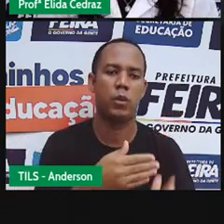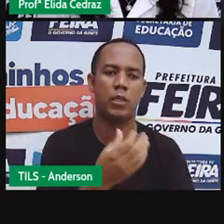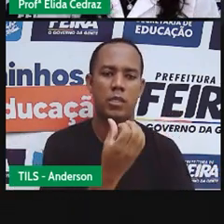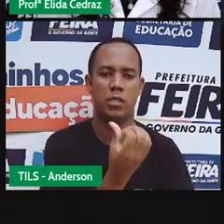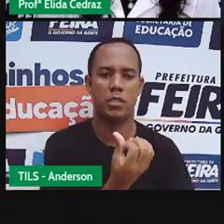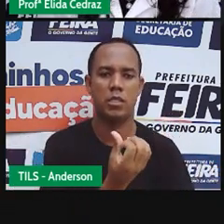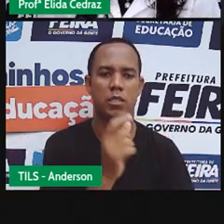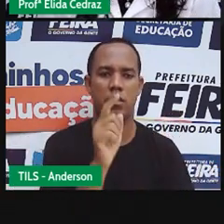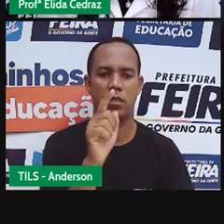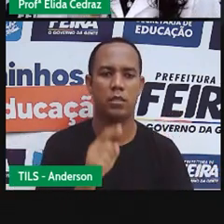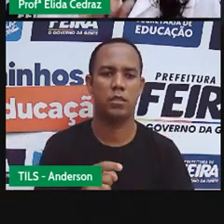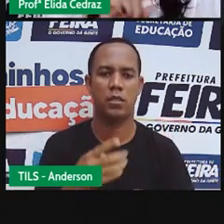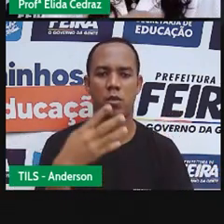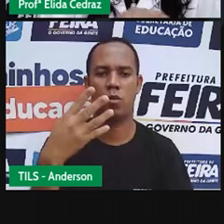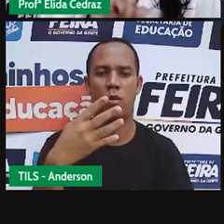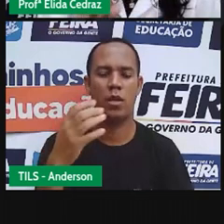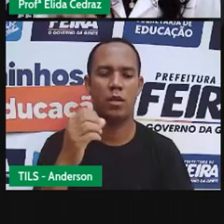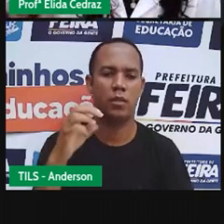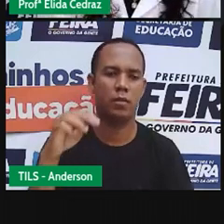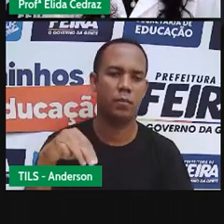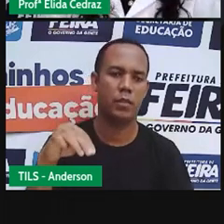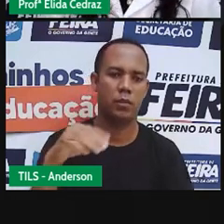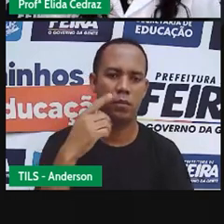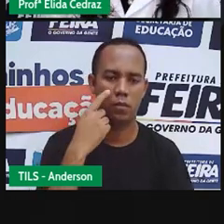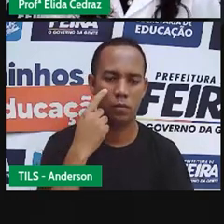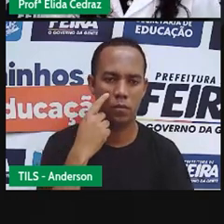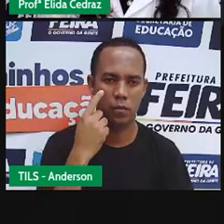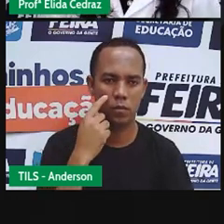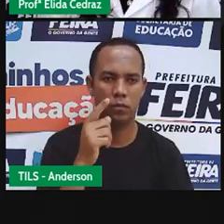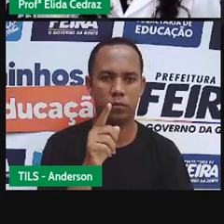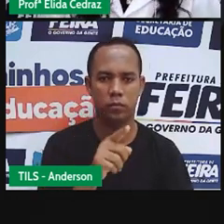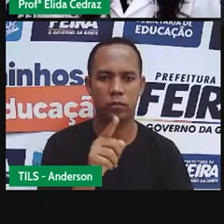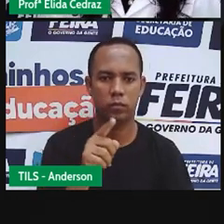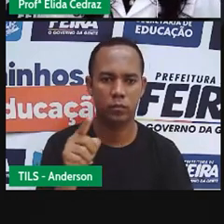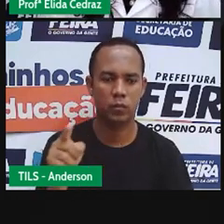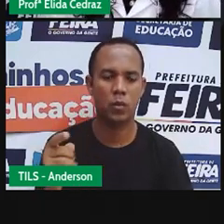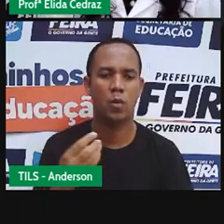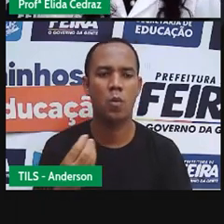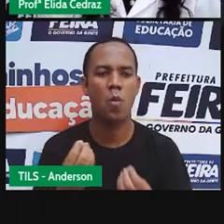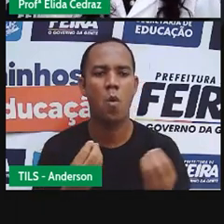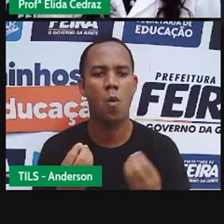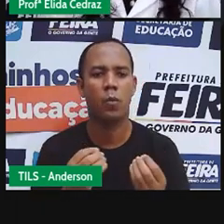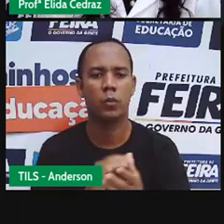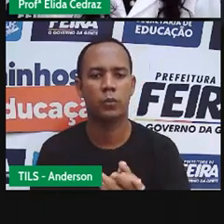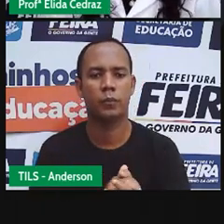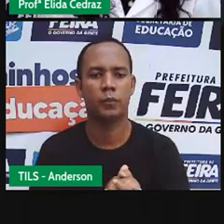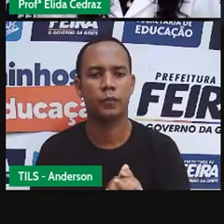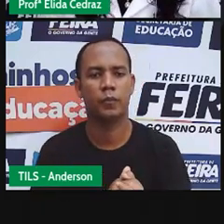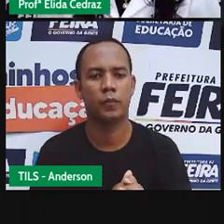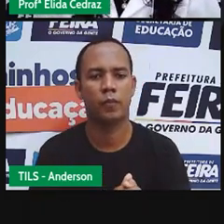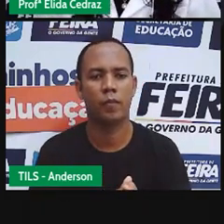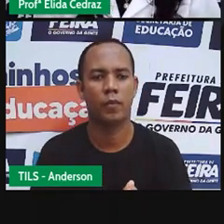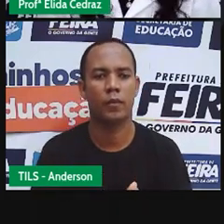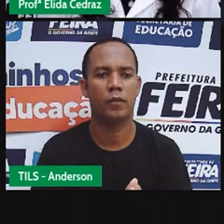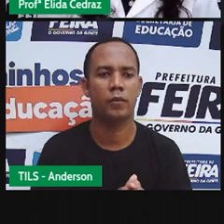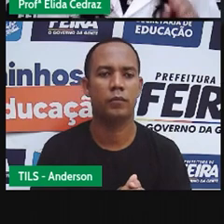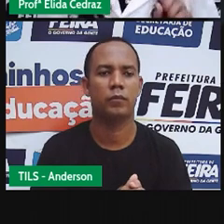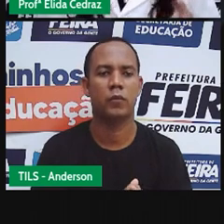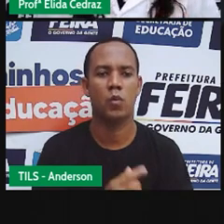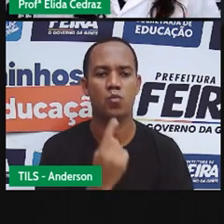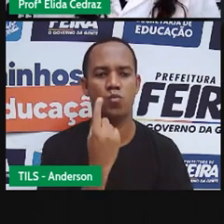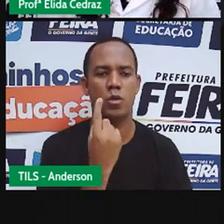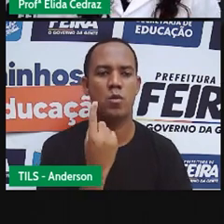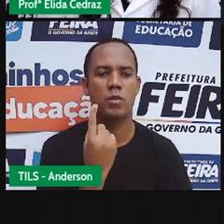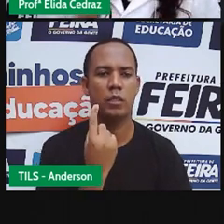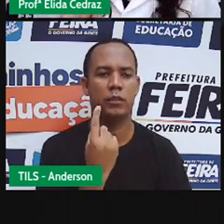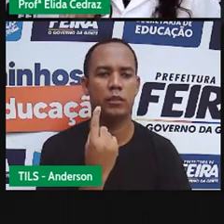seis e quarenta. E nós vamos preencher de hora em hora. Como é que vai preencher de hora em hora? Nós vamos aumentar